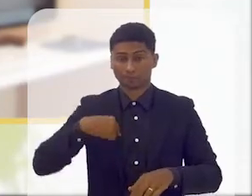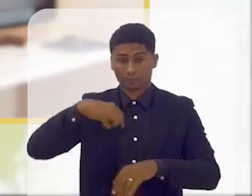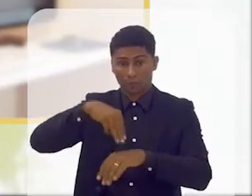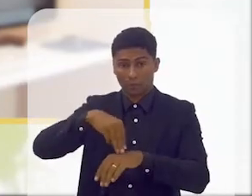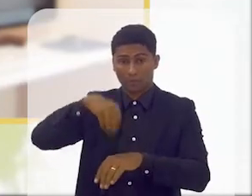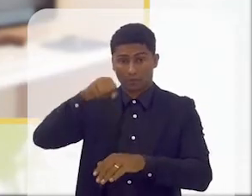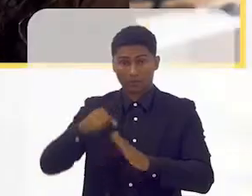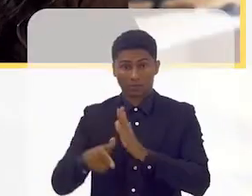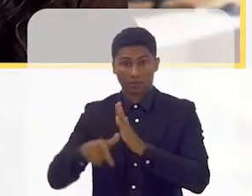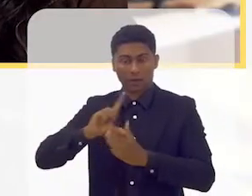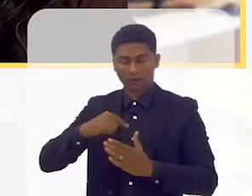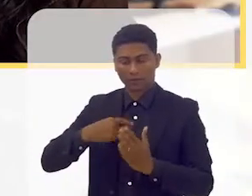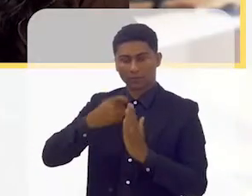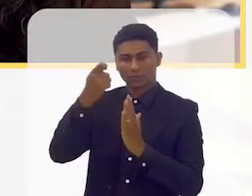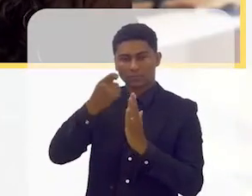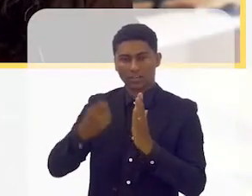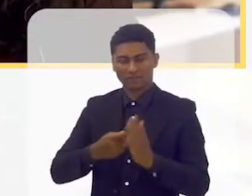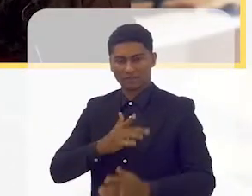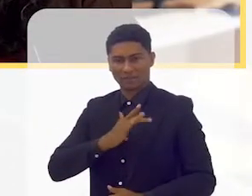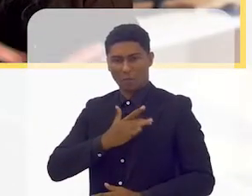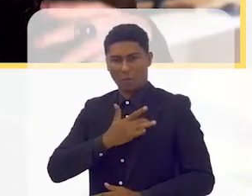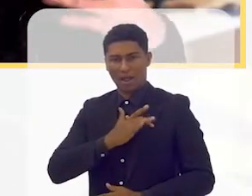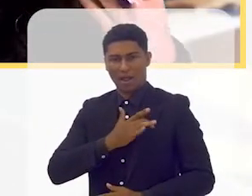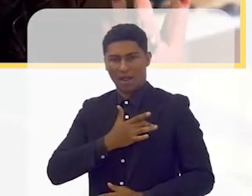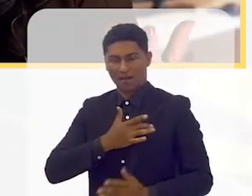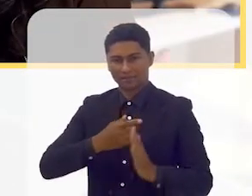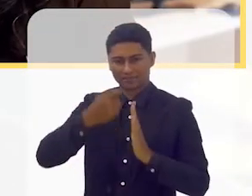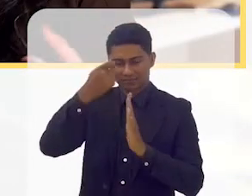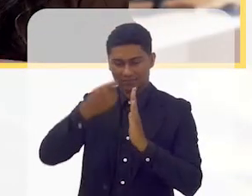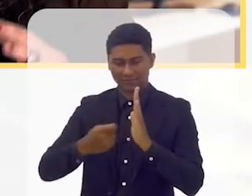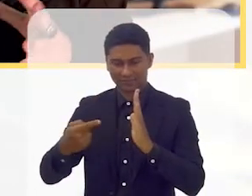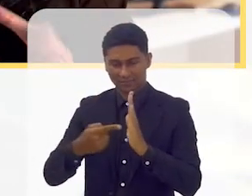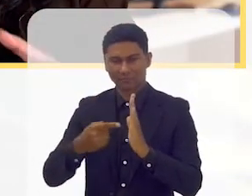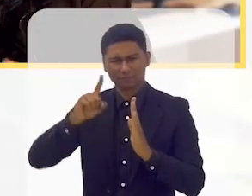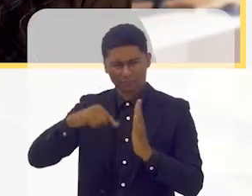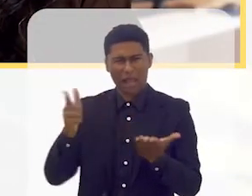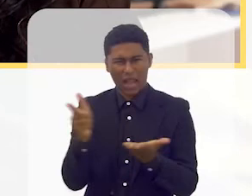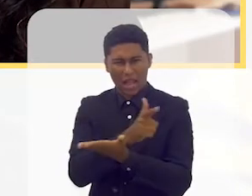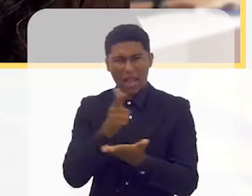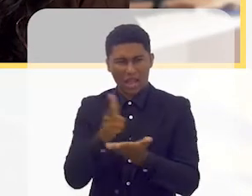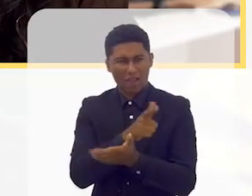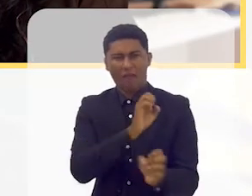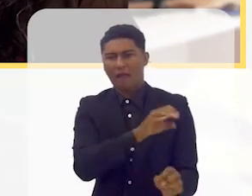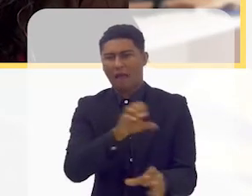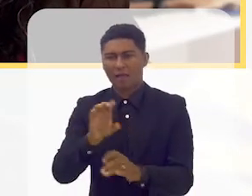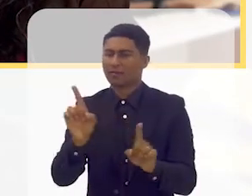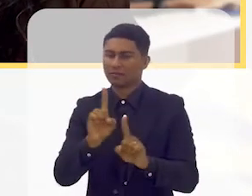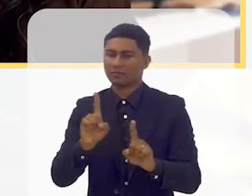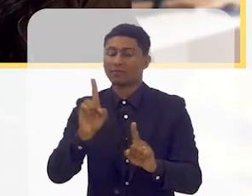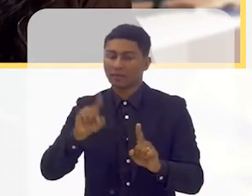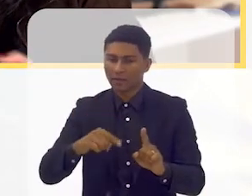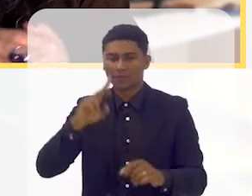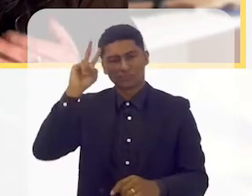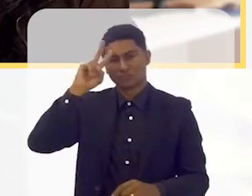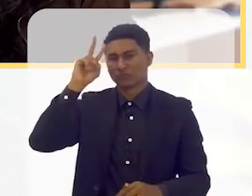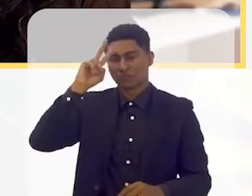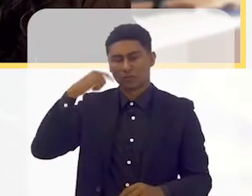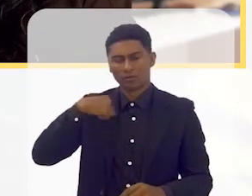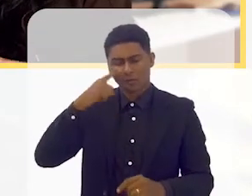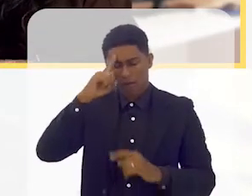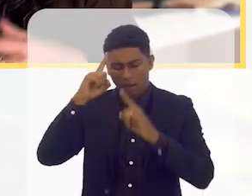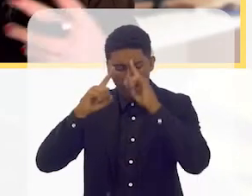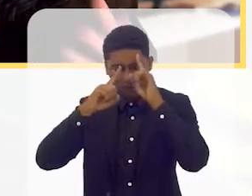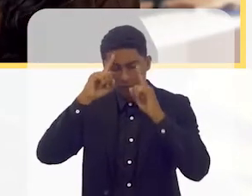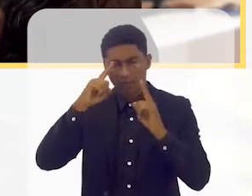eu escrevi um romance, e ele é um romance, ele não é um livro didático, exatamente falando